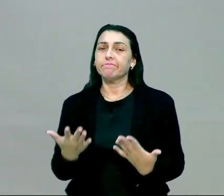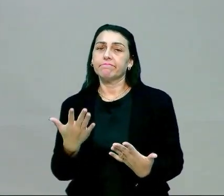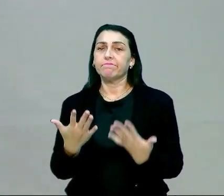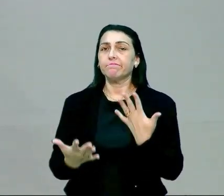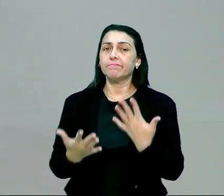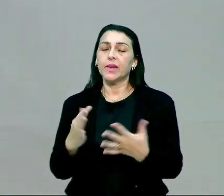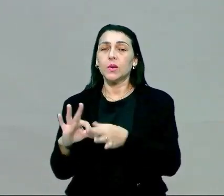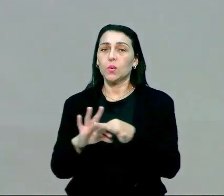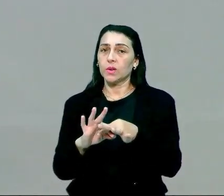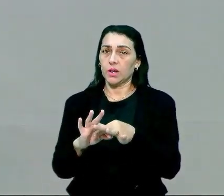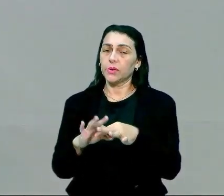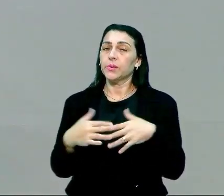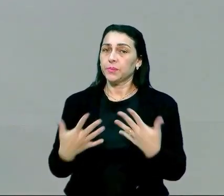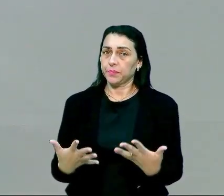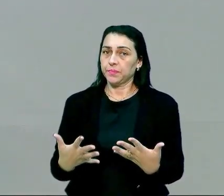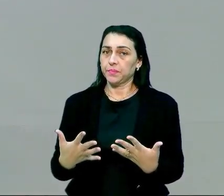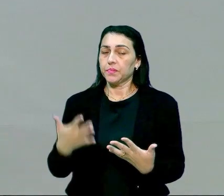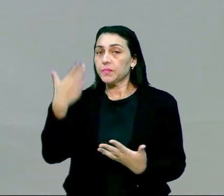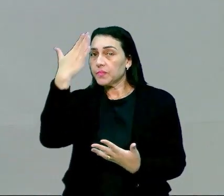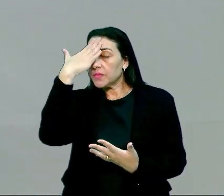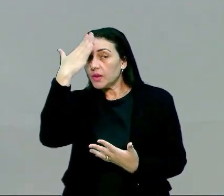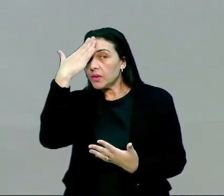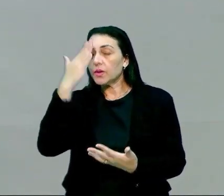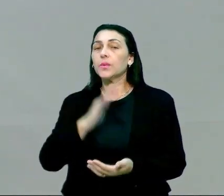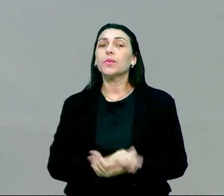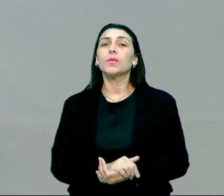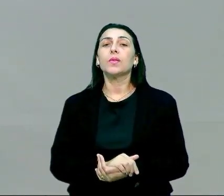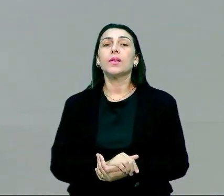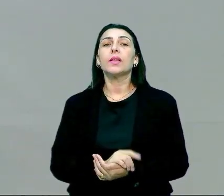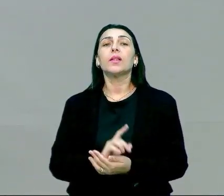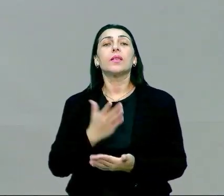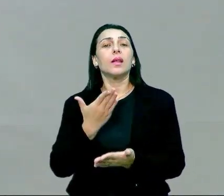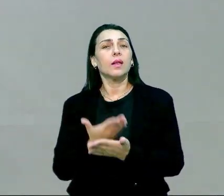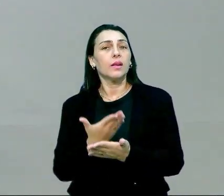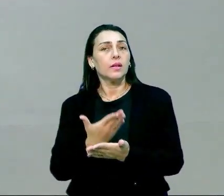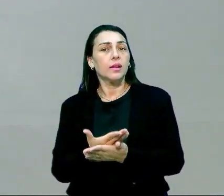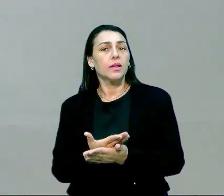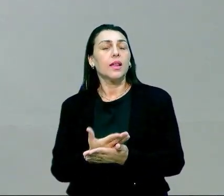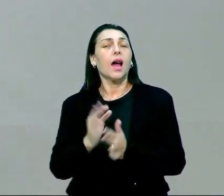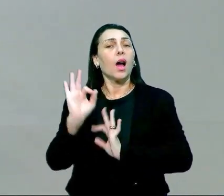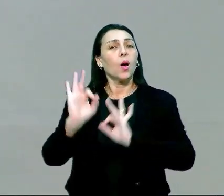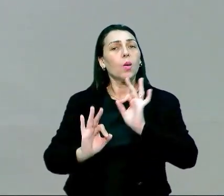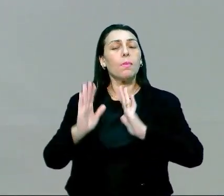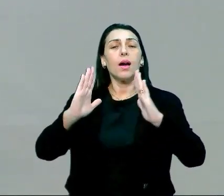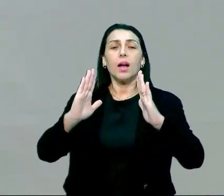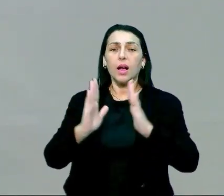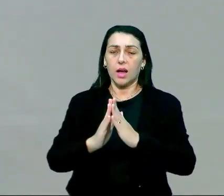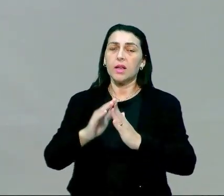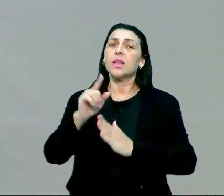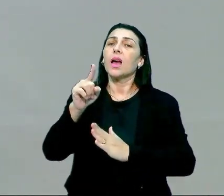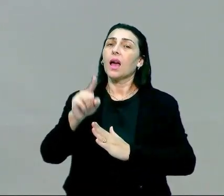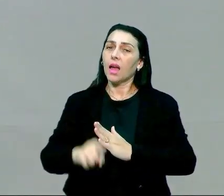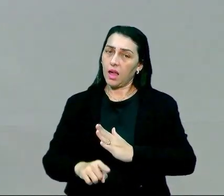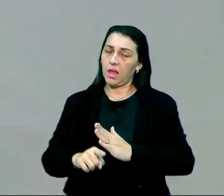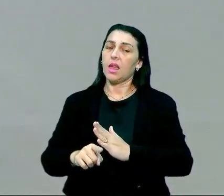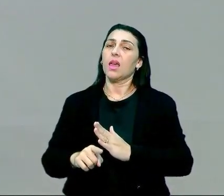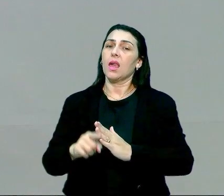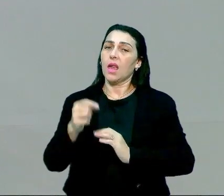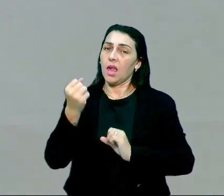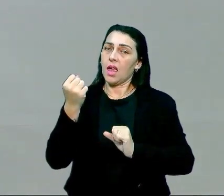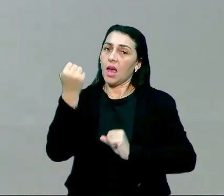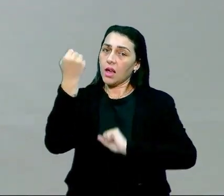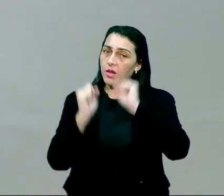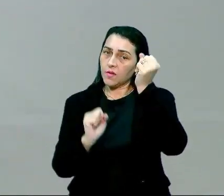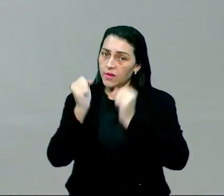perdendo nesse contexto. Compreendido isso, a gente vai avançar no sentido que arrumar a casa é atividade física, fazer